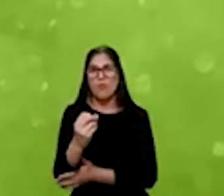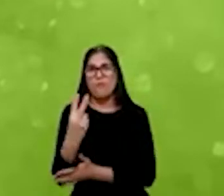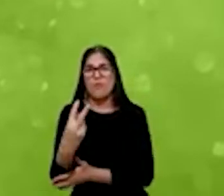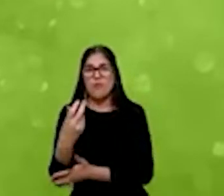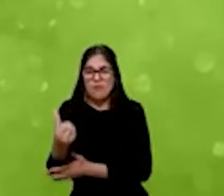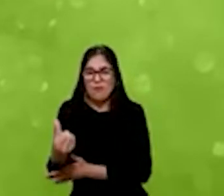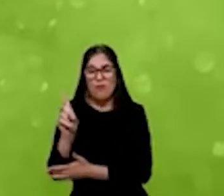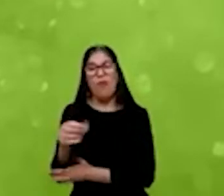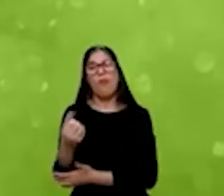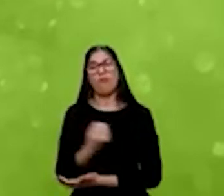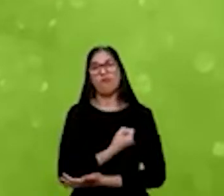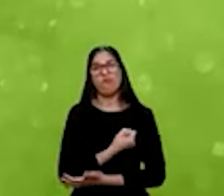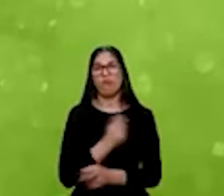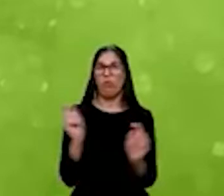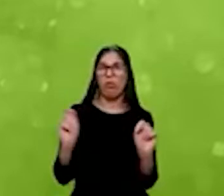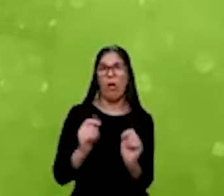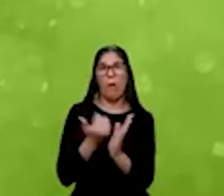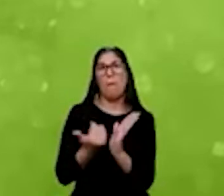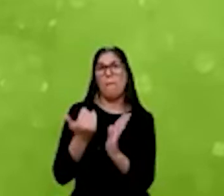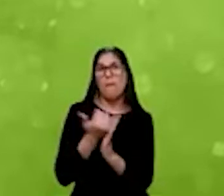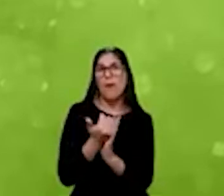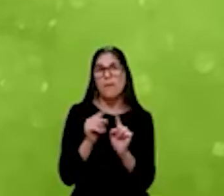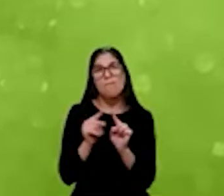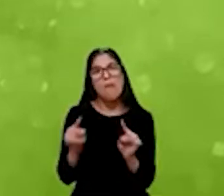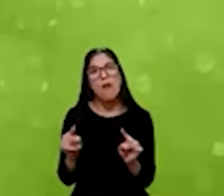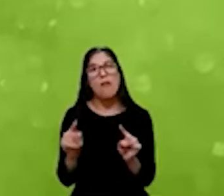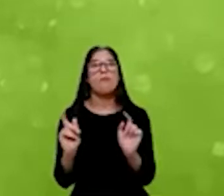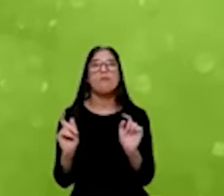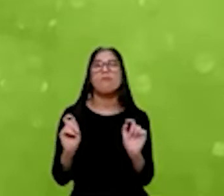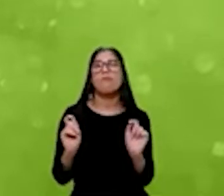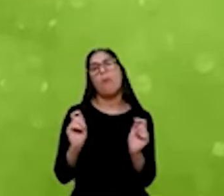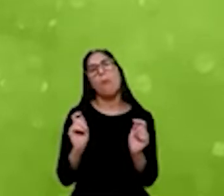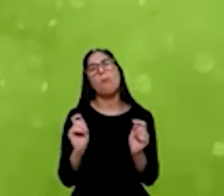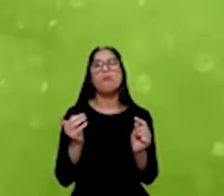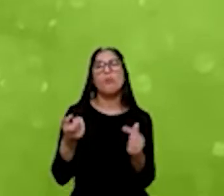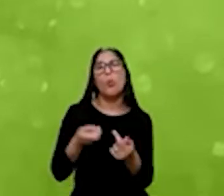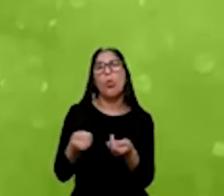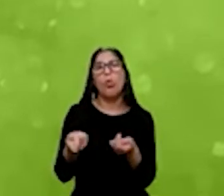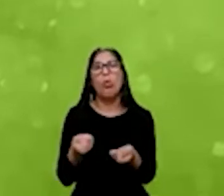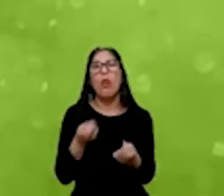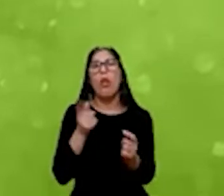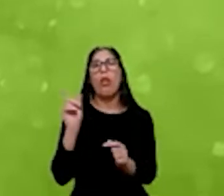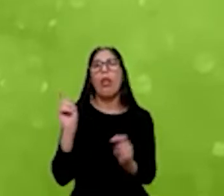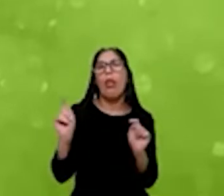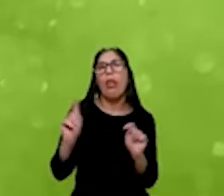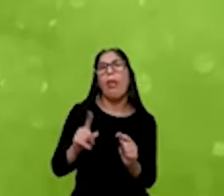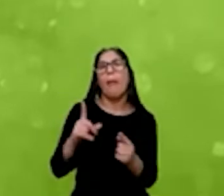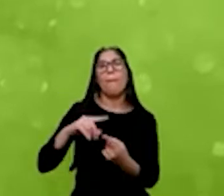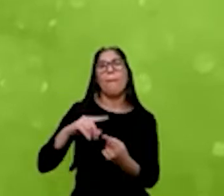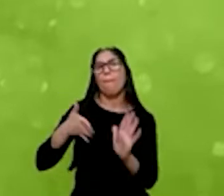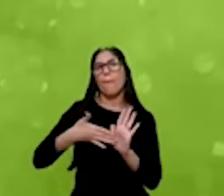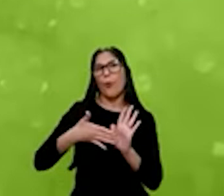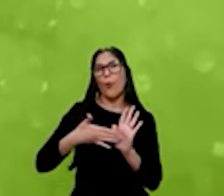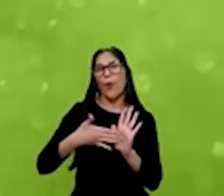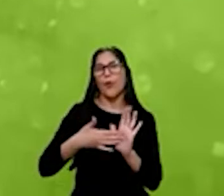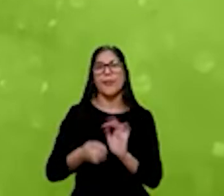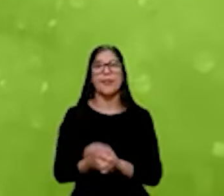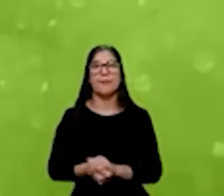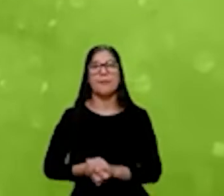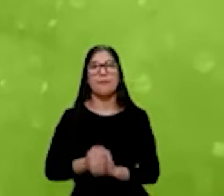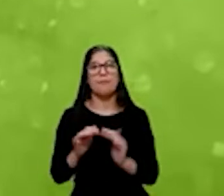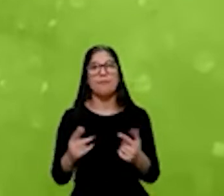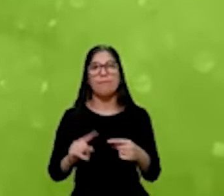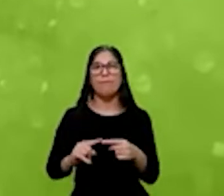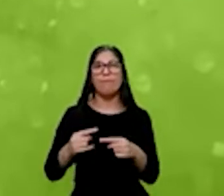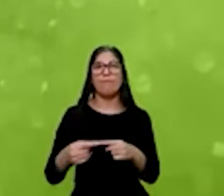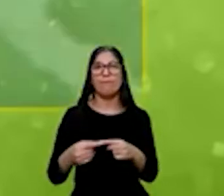possibilidade de ser maior, mas de forma até conservadora, é o número que a gente está projetando. Eu vou passar aqui a